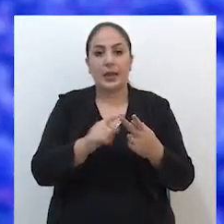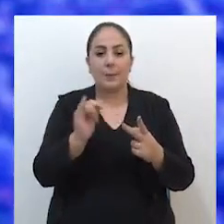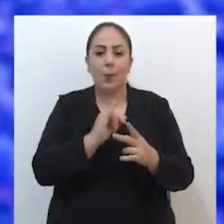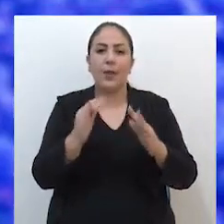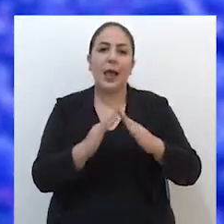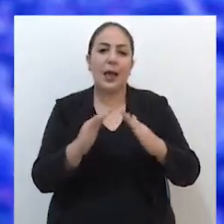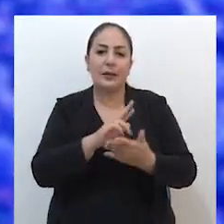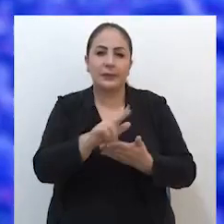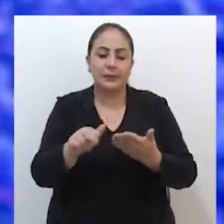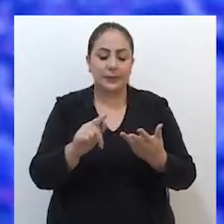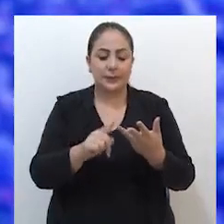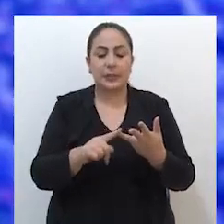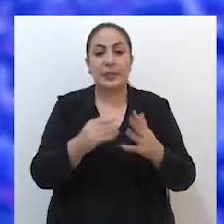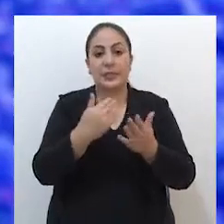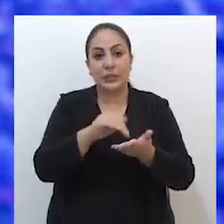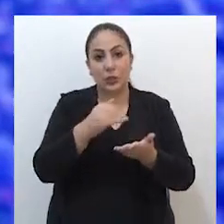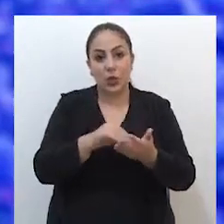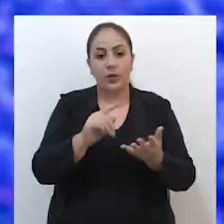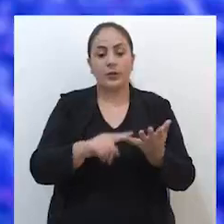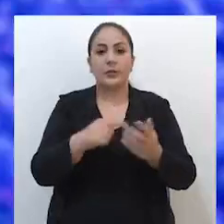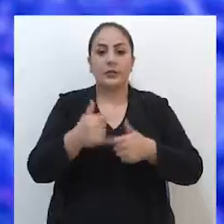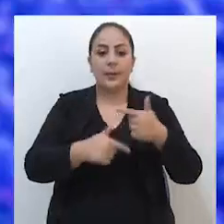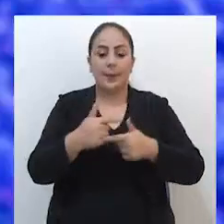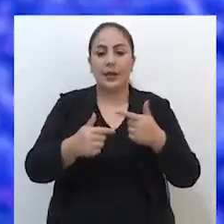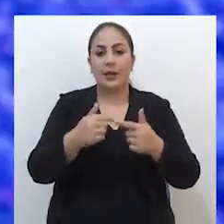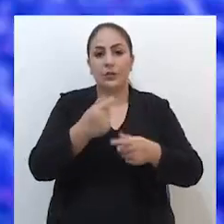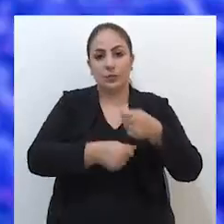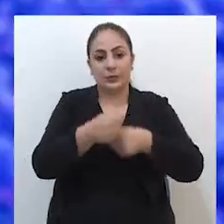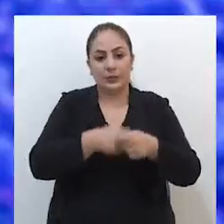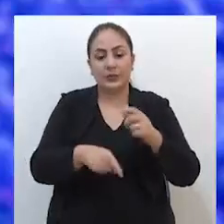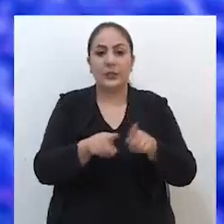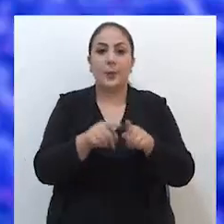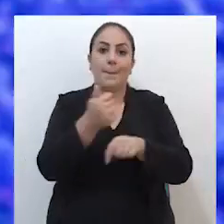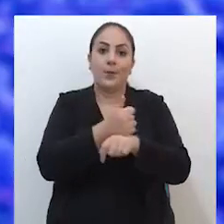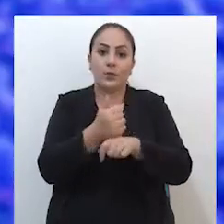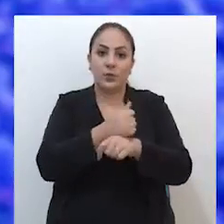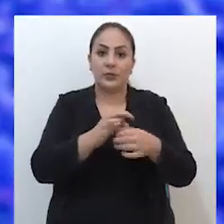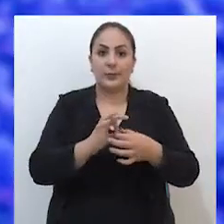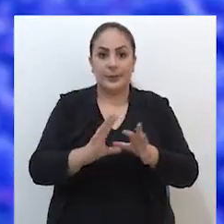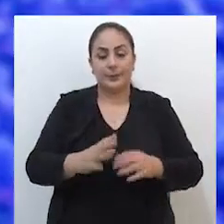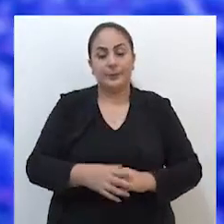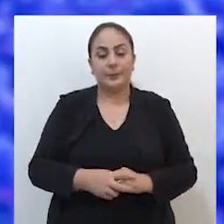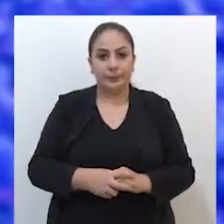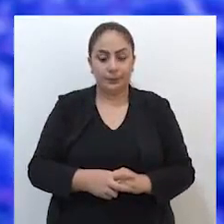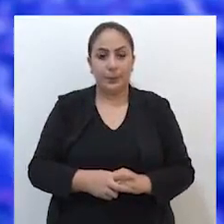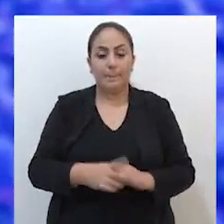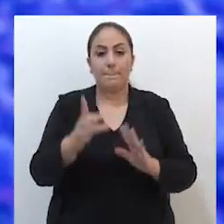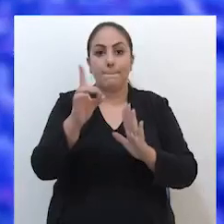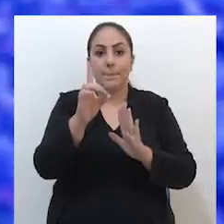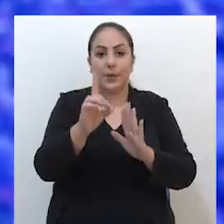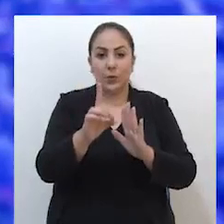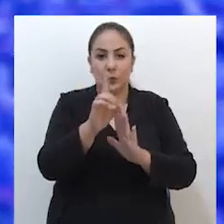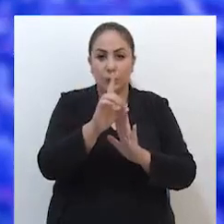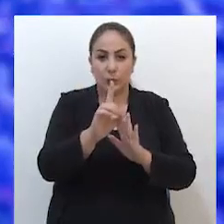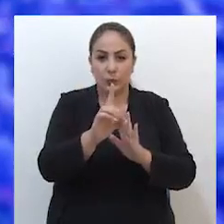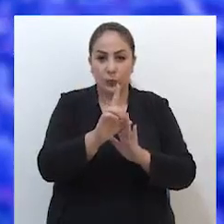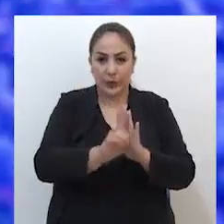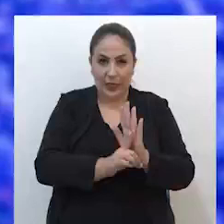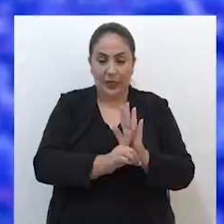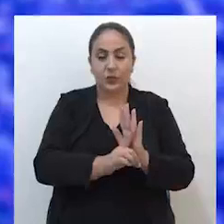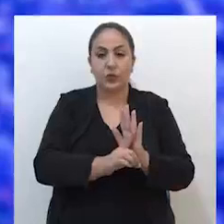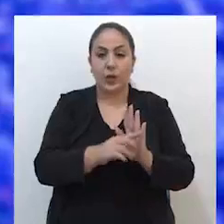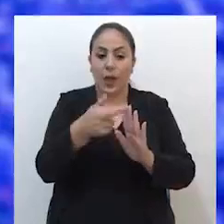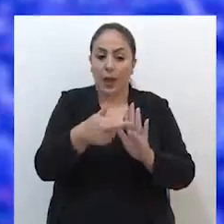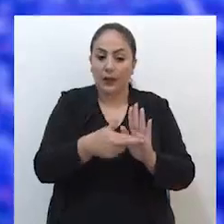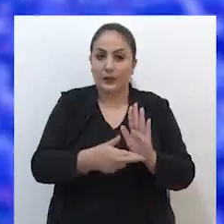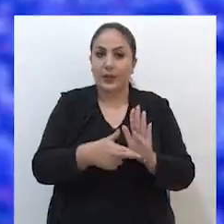imobiliárias, escritórios, serviços administrativos e de profissionais liberais. Os decretos com as